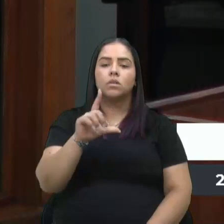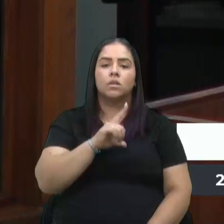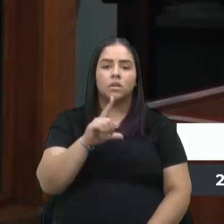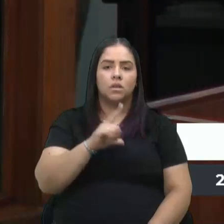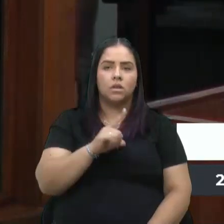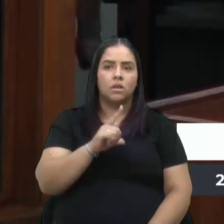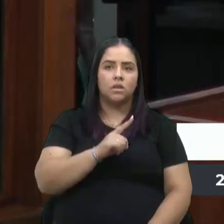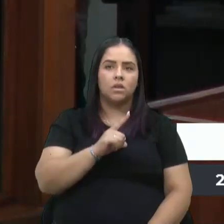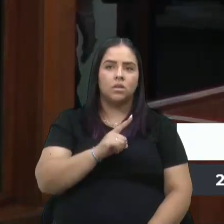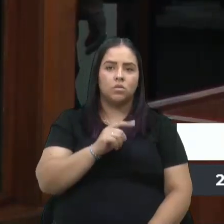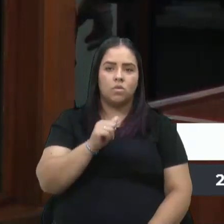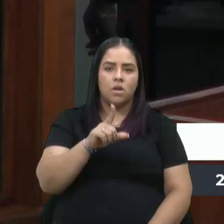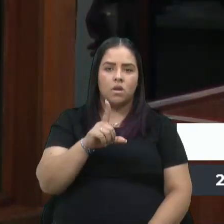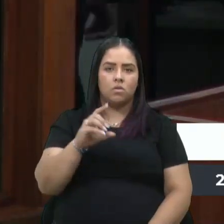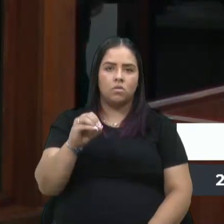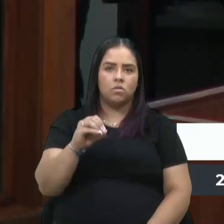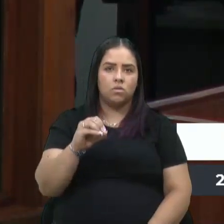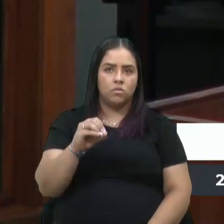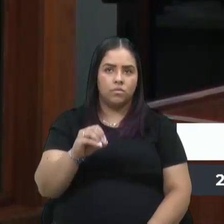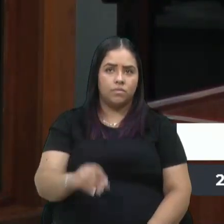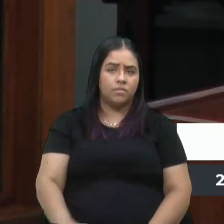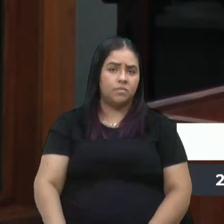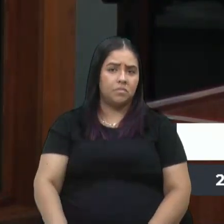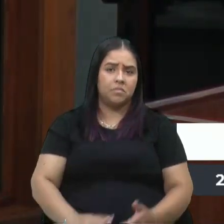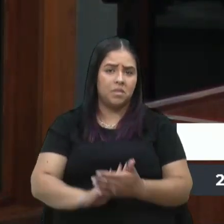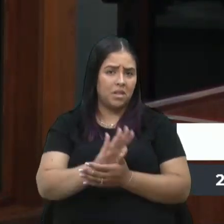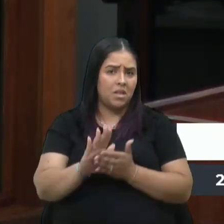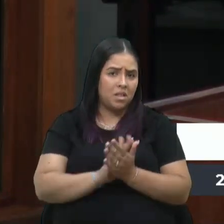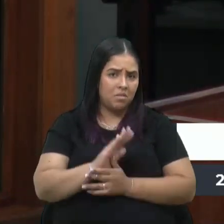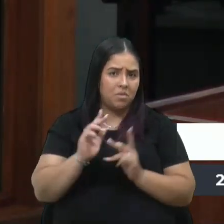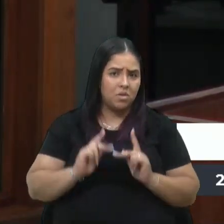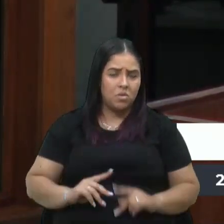do Aldo Locatelli. E que ninguém sabe?